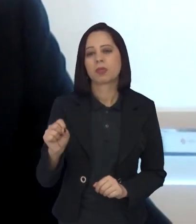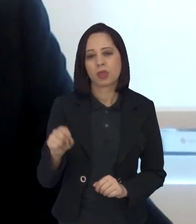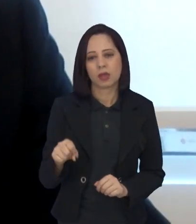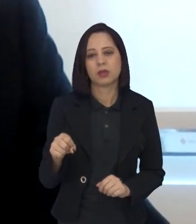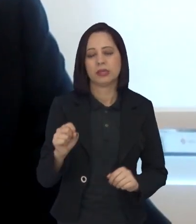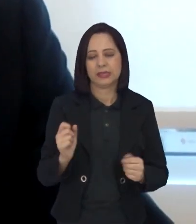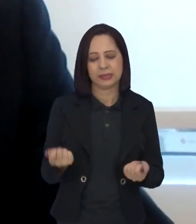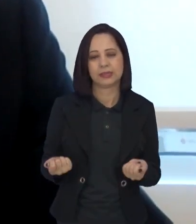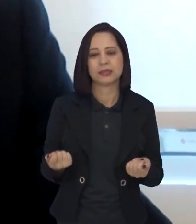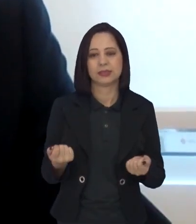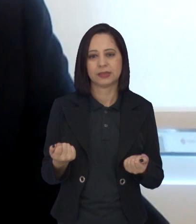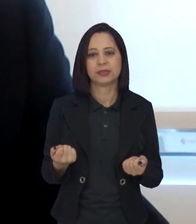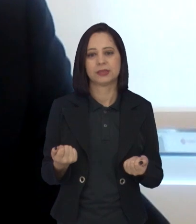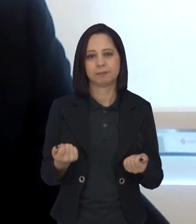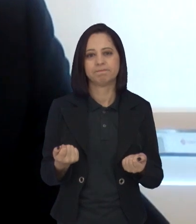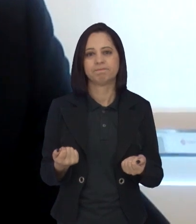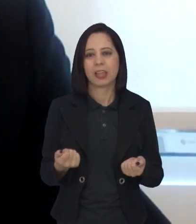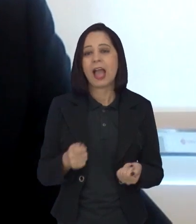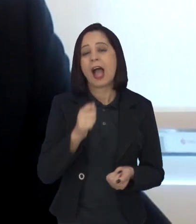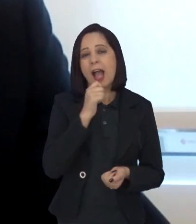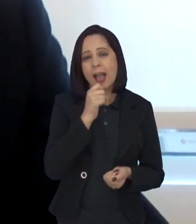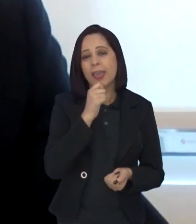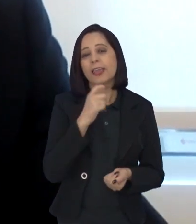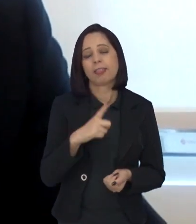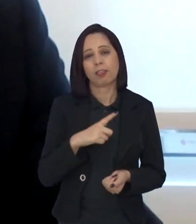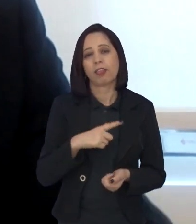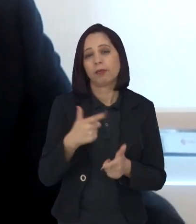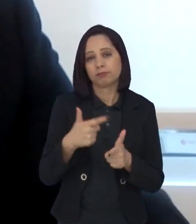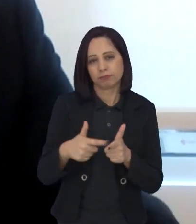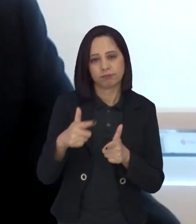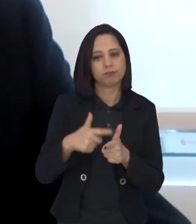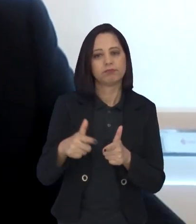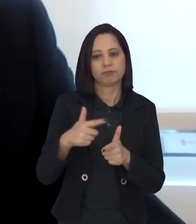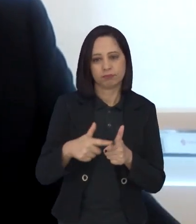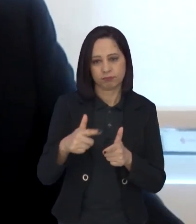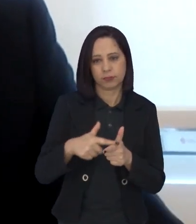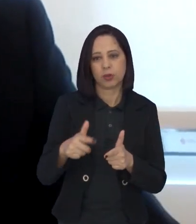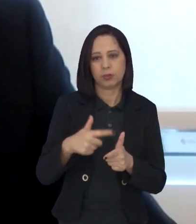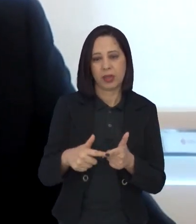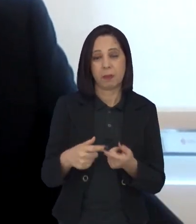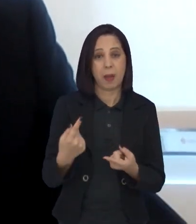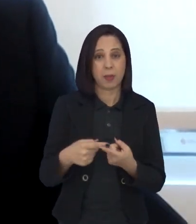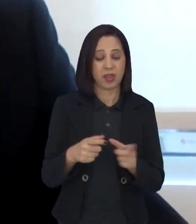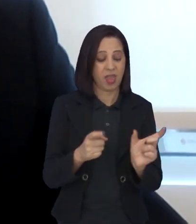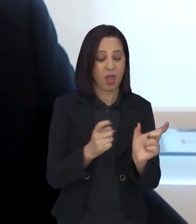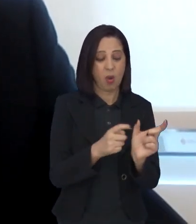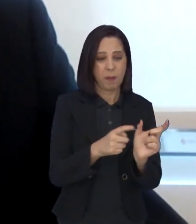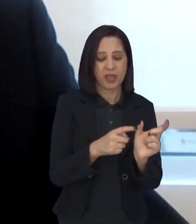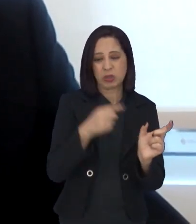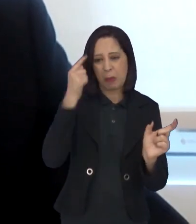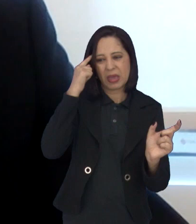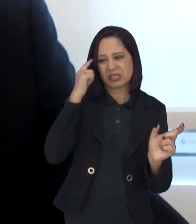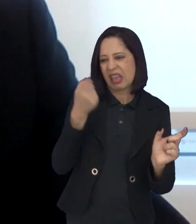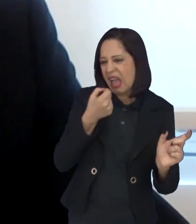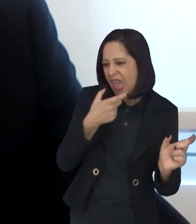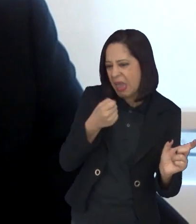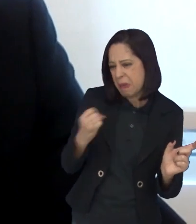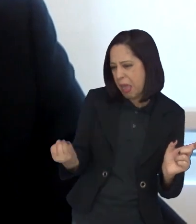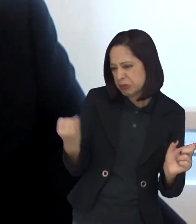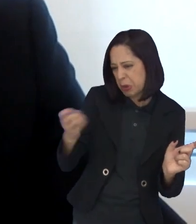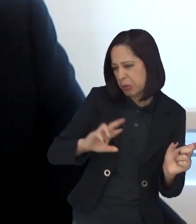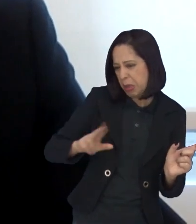de negativa vem baseada na impossibilidade de se considerar um medicamento essencial. No entanto, várias